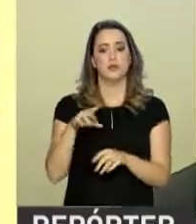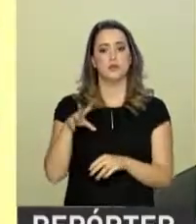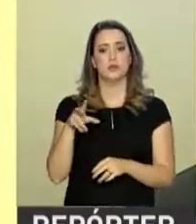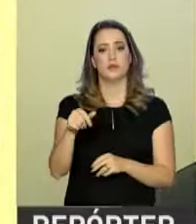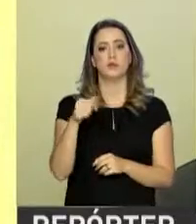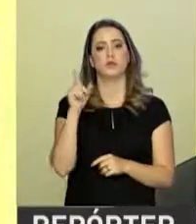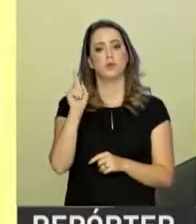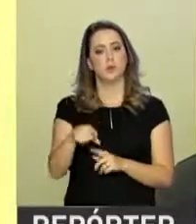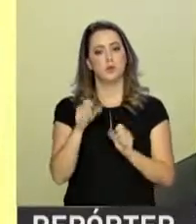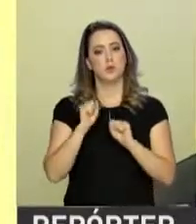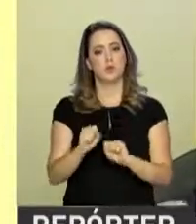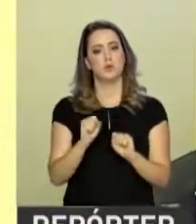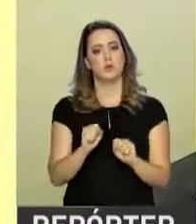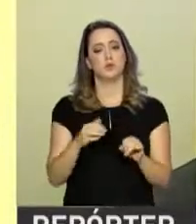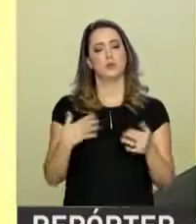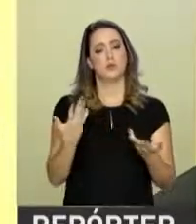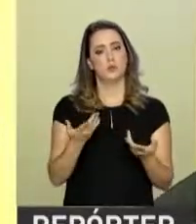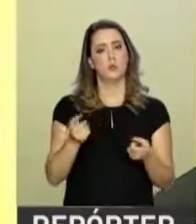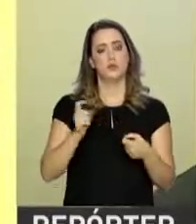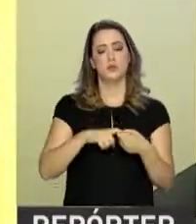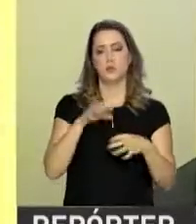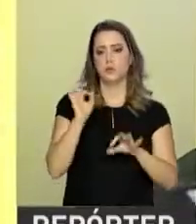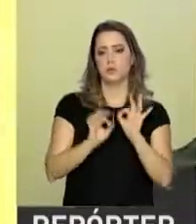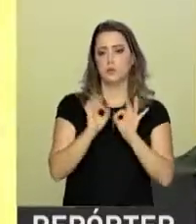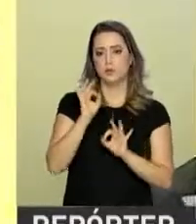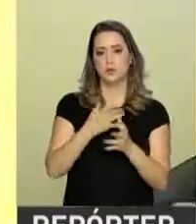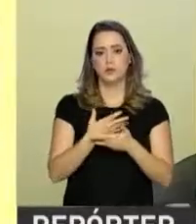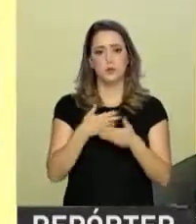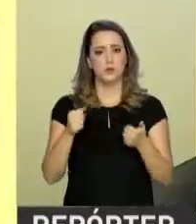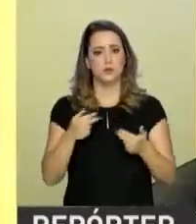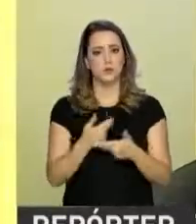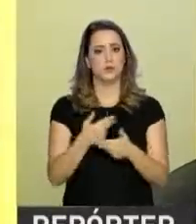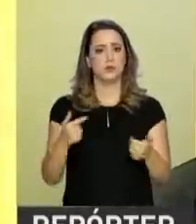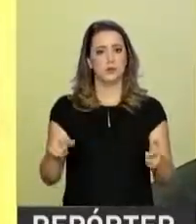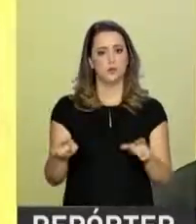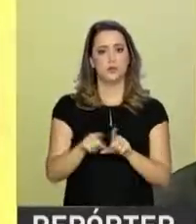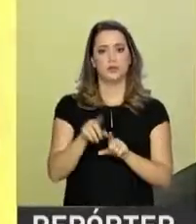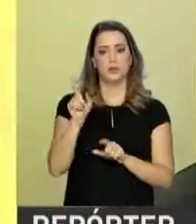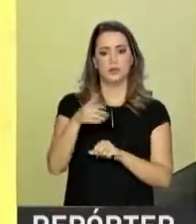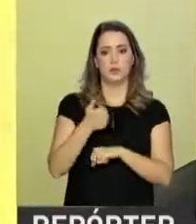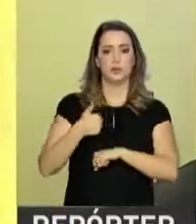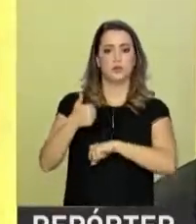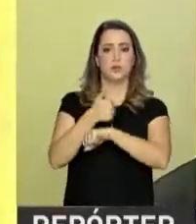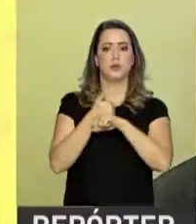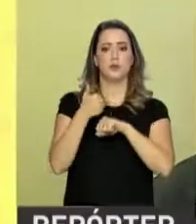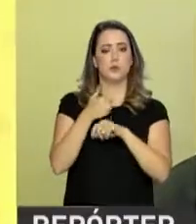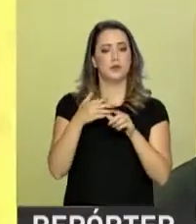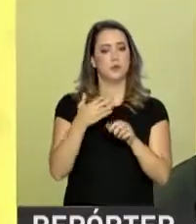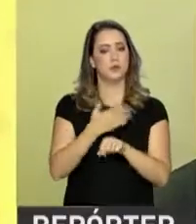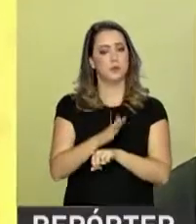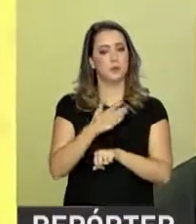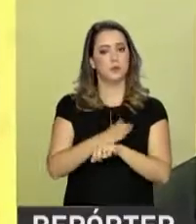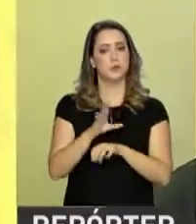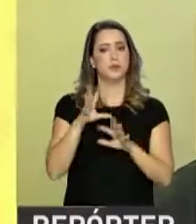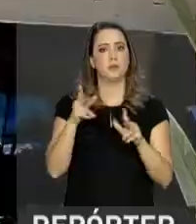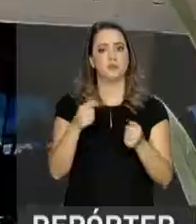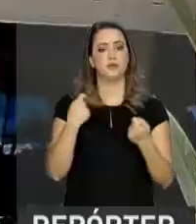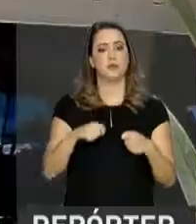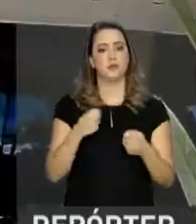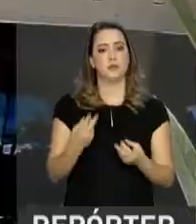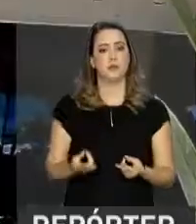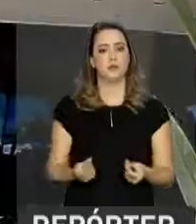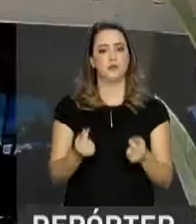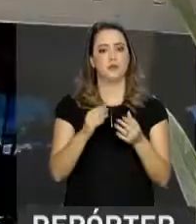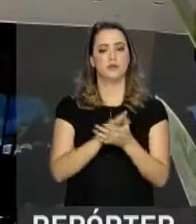que tudo seja possível, recuperação seja da melhor maneira possível, os profissionais de alta qualidade, tudo isso requer um custo.